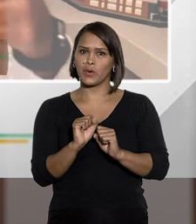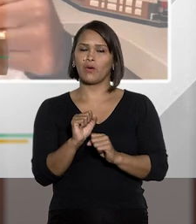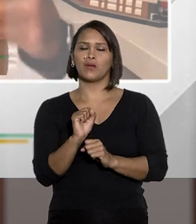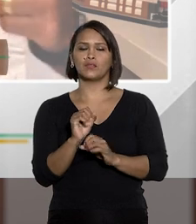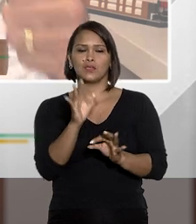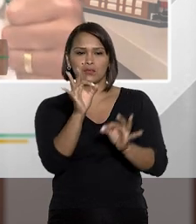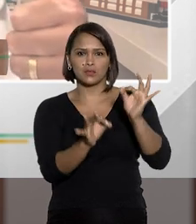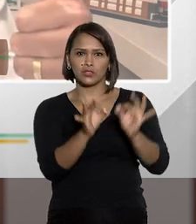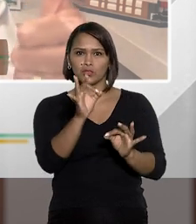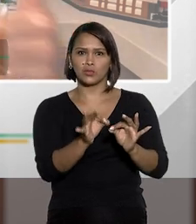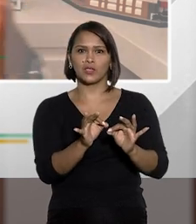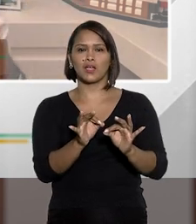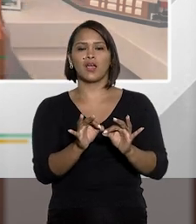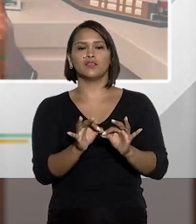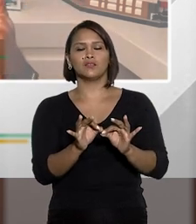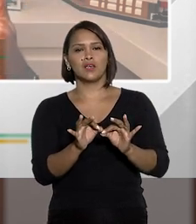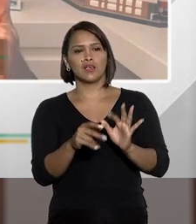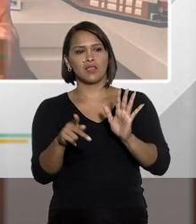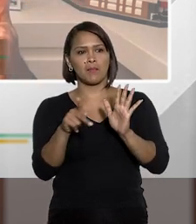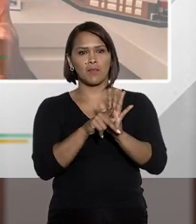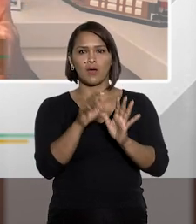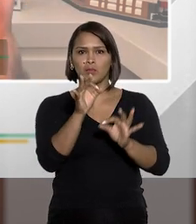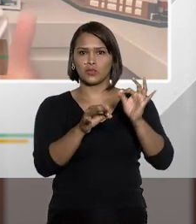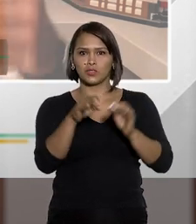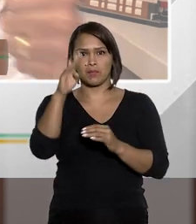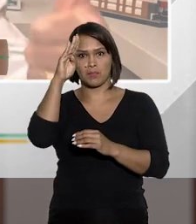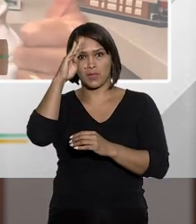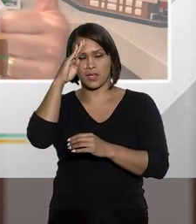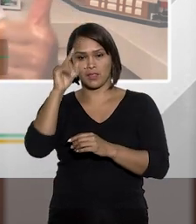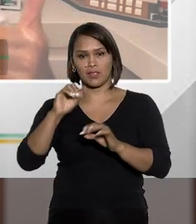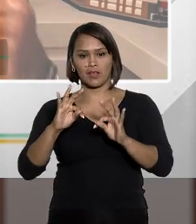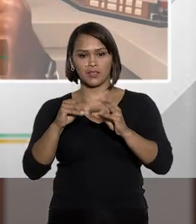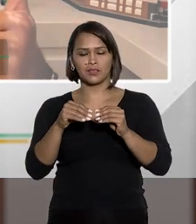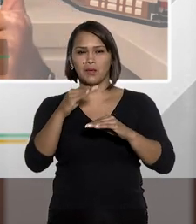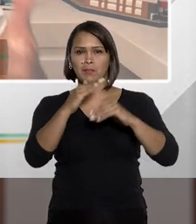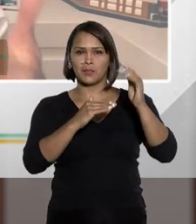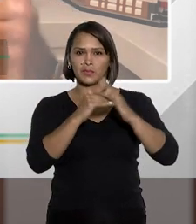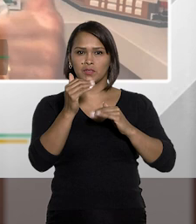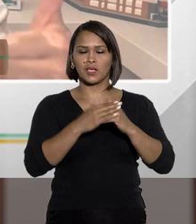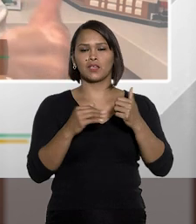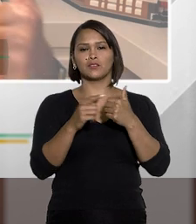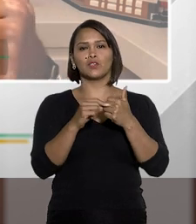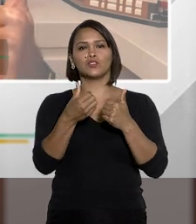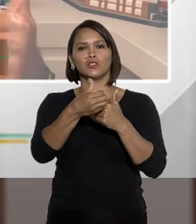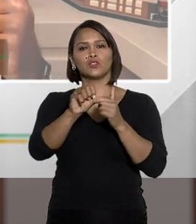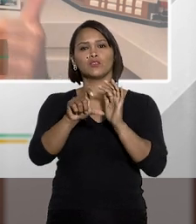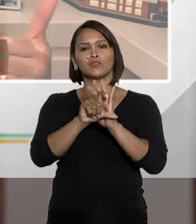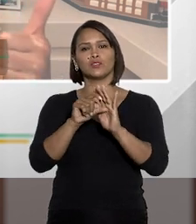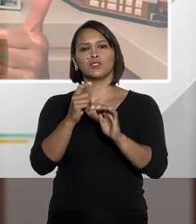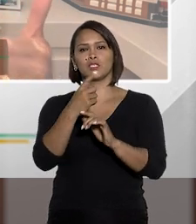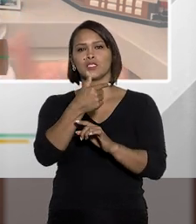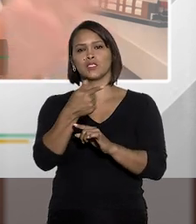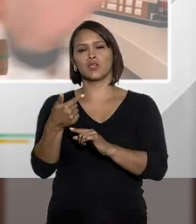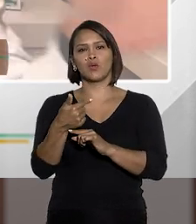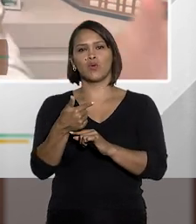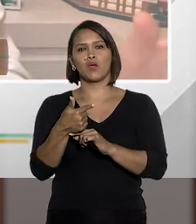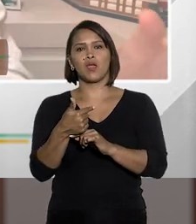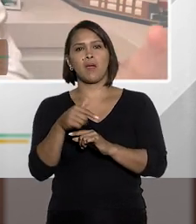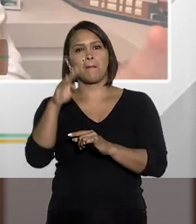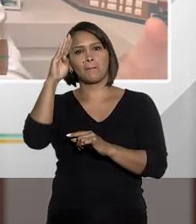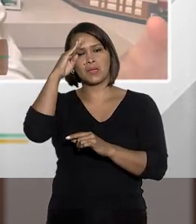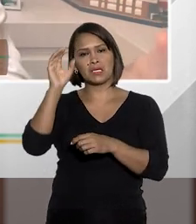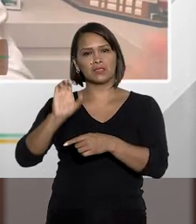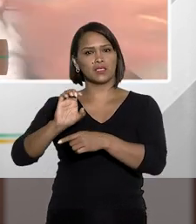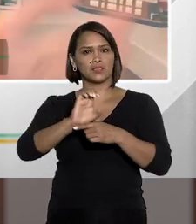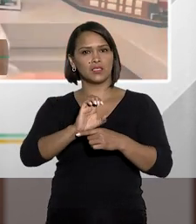podem ser julgados na justiça militar, se praticado em um dos contextos do artigo 9º, inciso 2º, seja